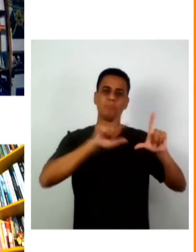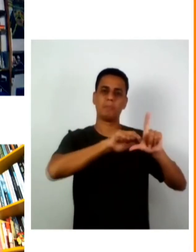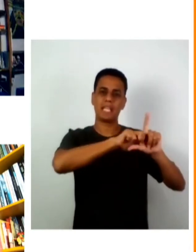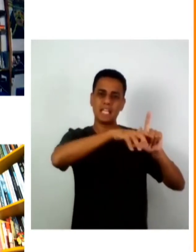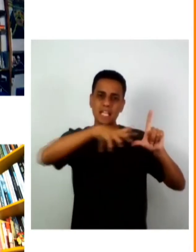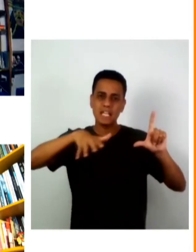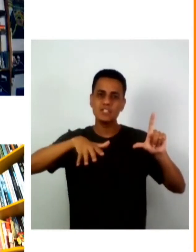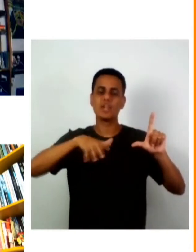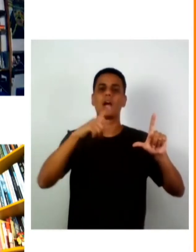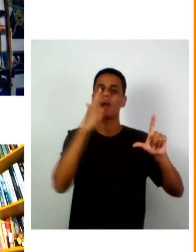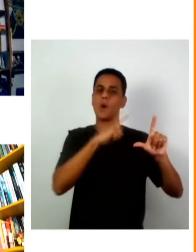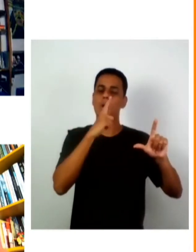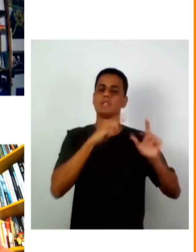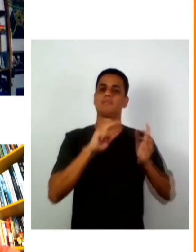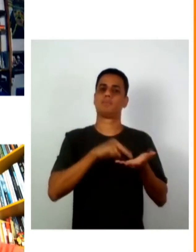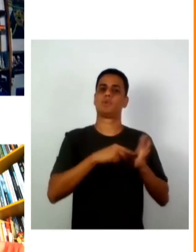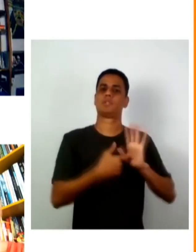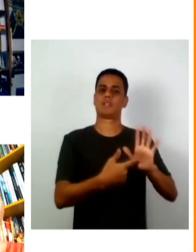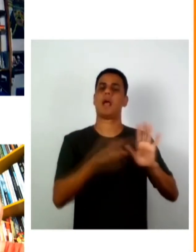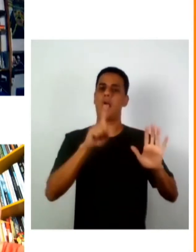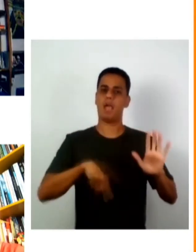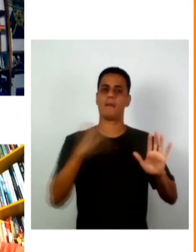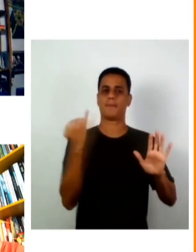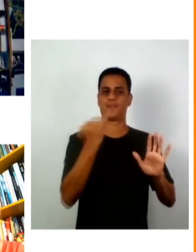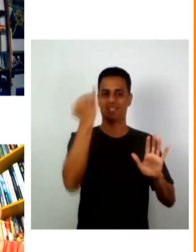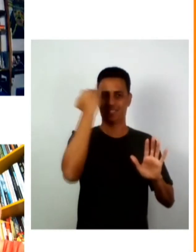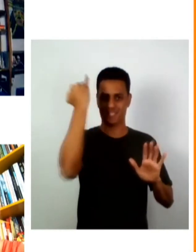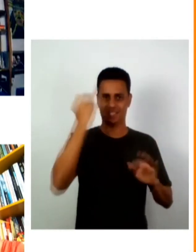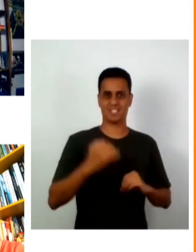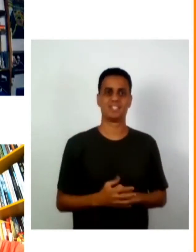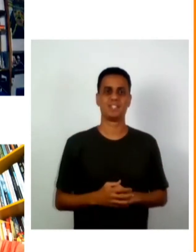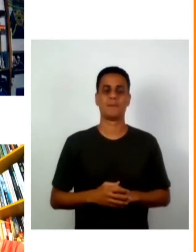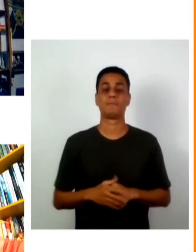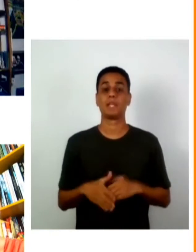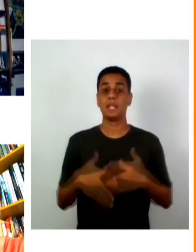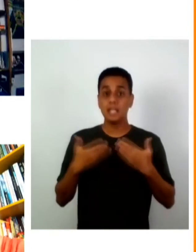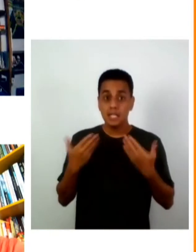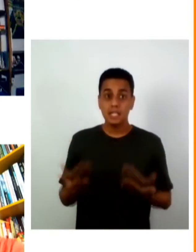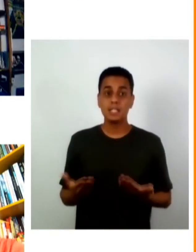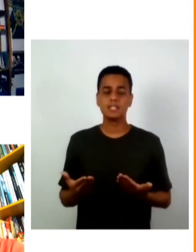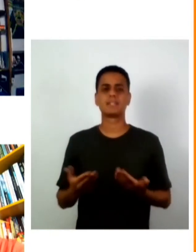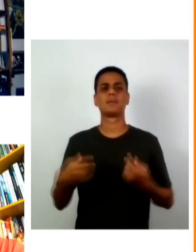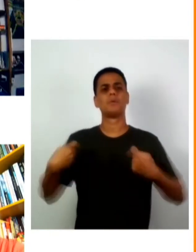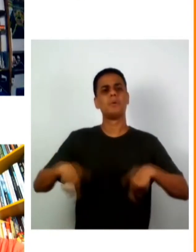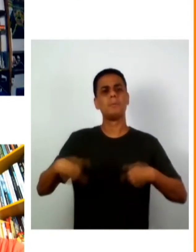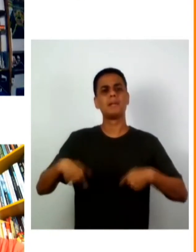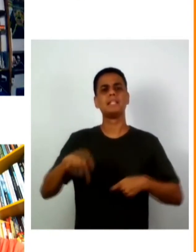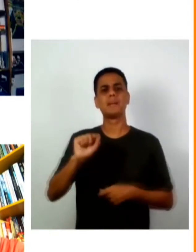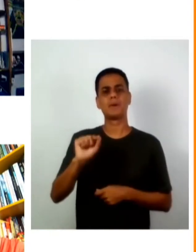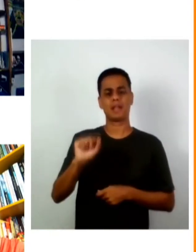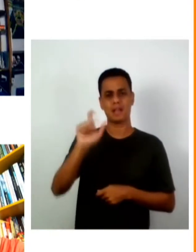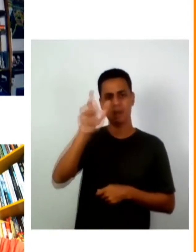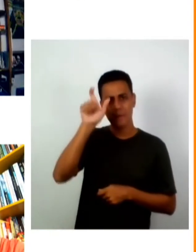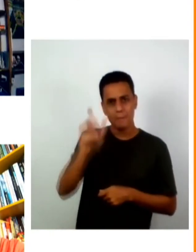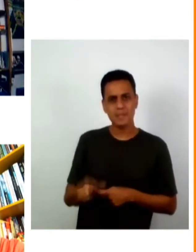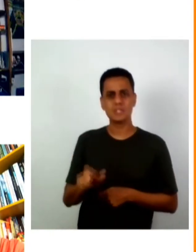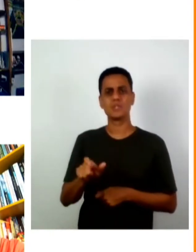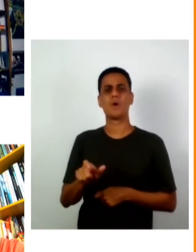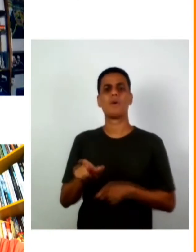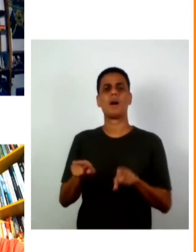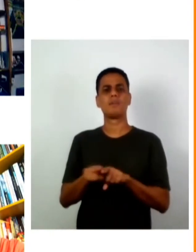de fato a gente não siga a ação é preciso que essas pessoas estejam que elas estejam